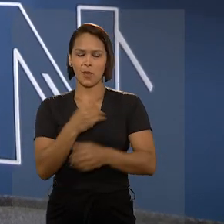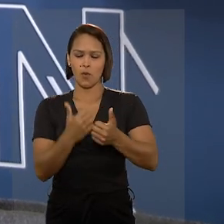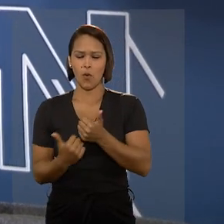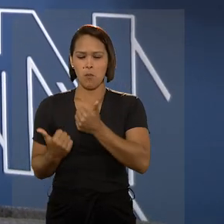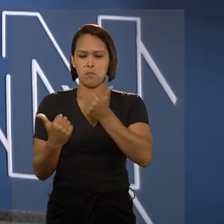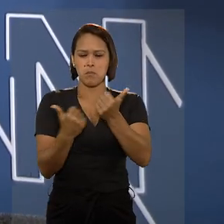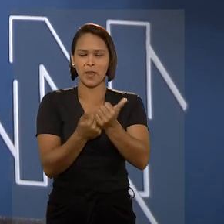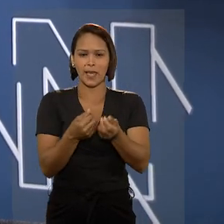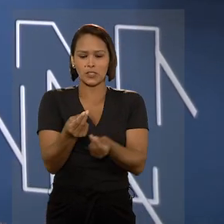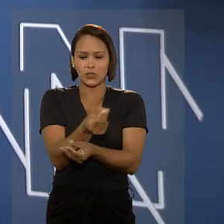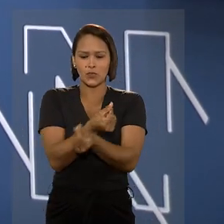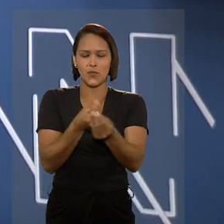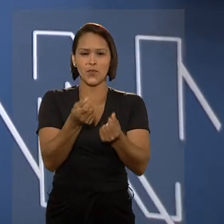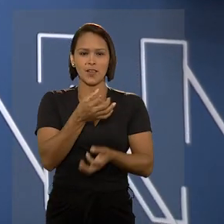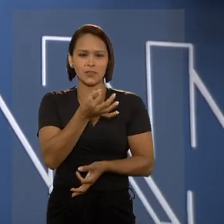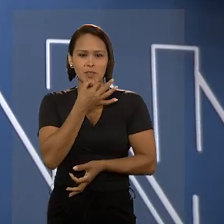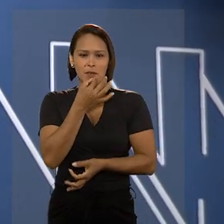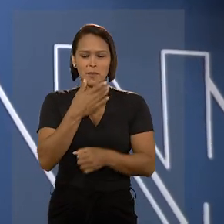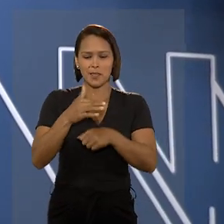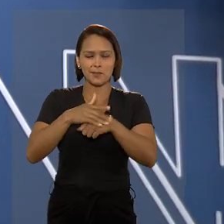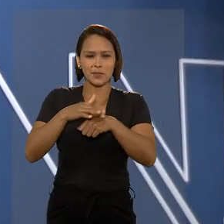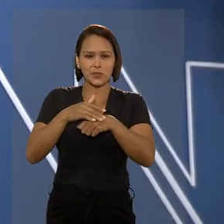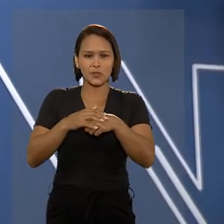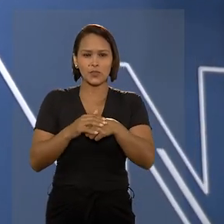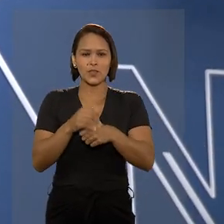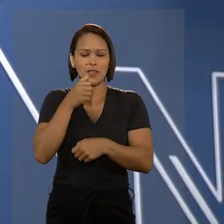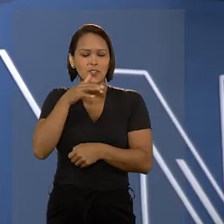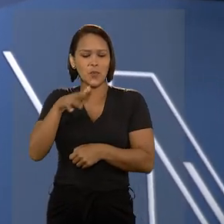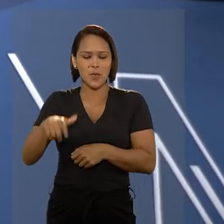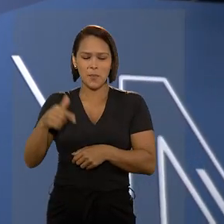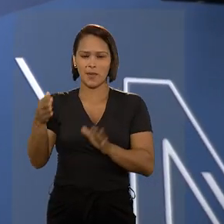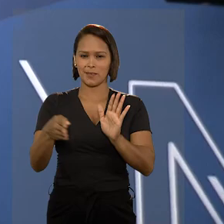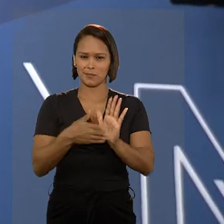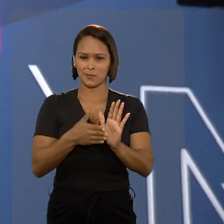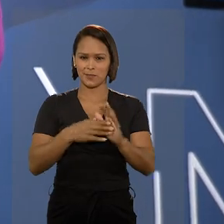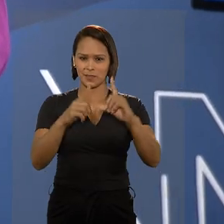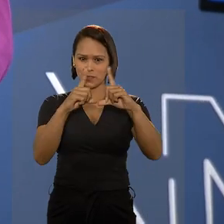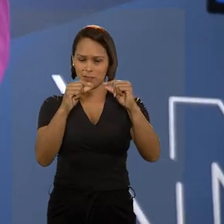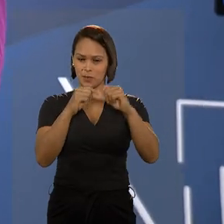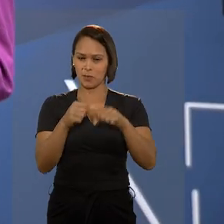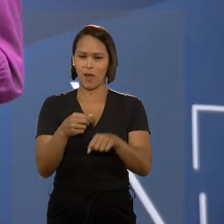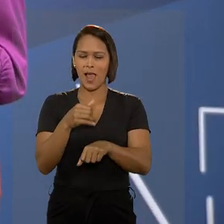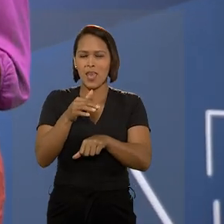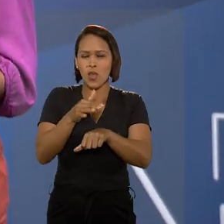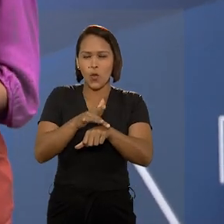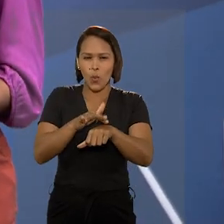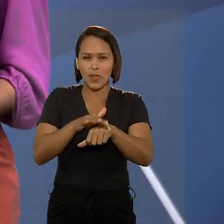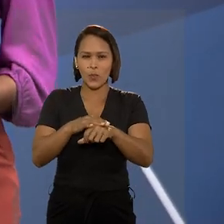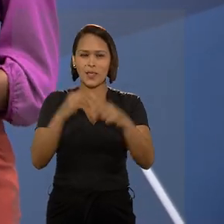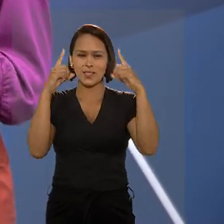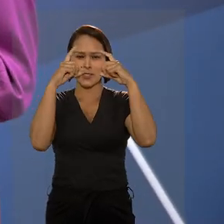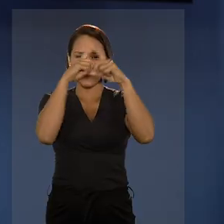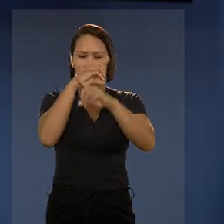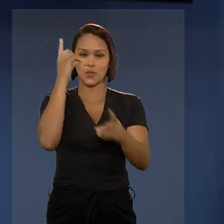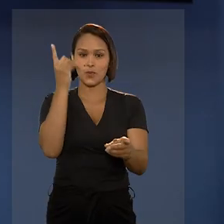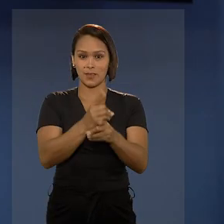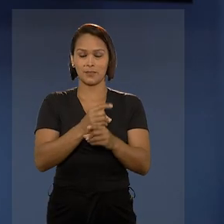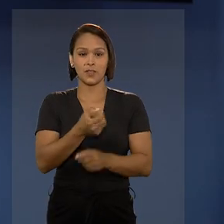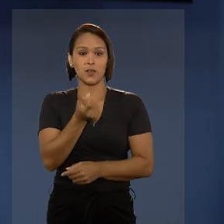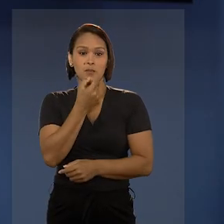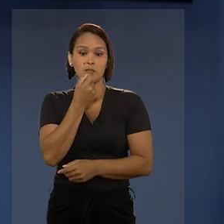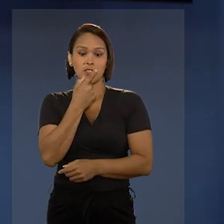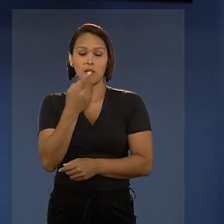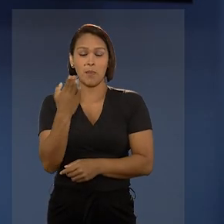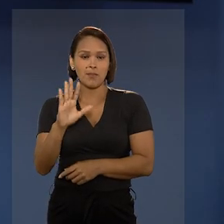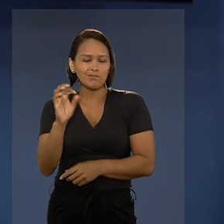Saúde complete o valor do remédio para tratamento de um bebê do Distrito Federal com uma doença rara. O